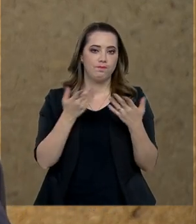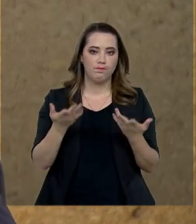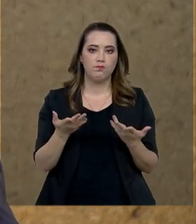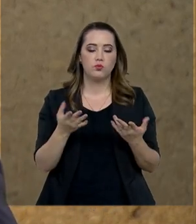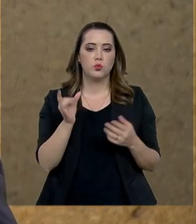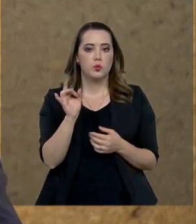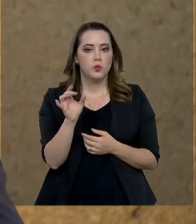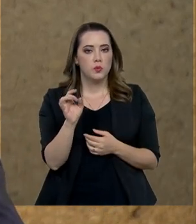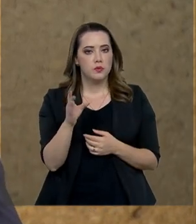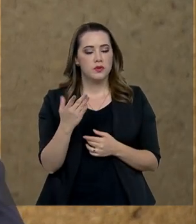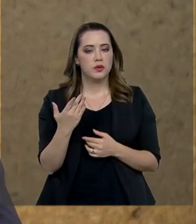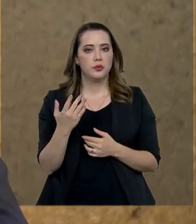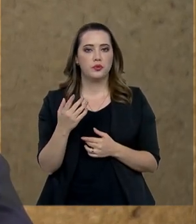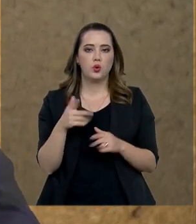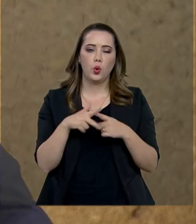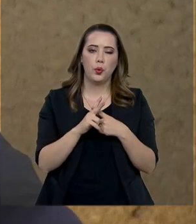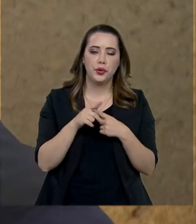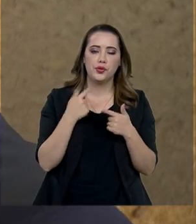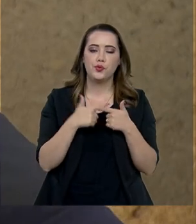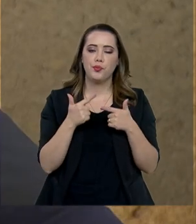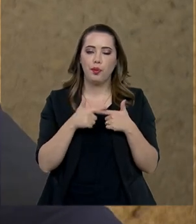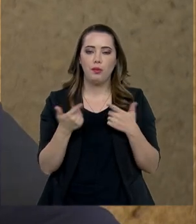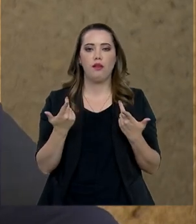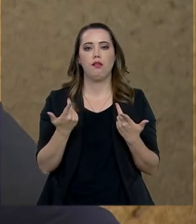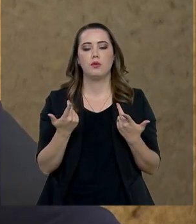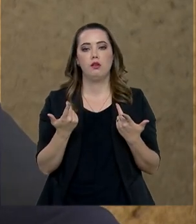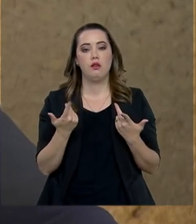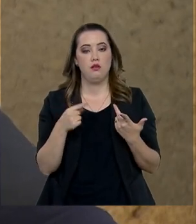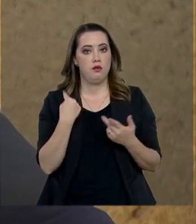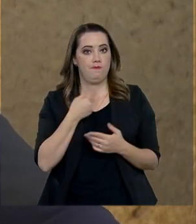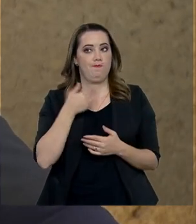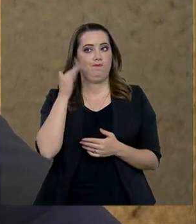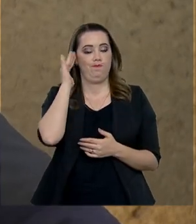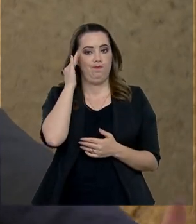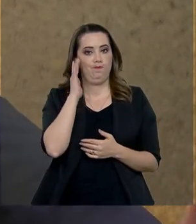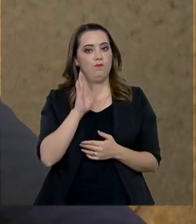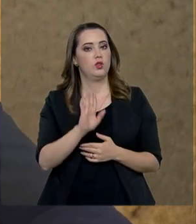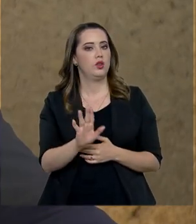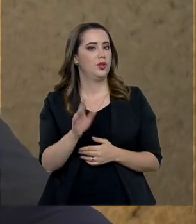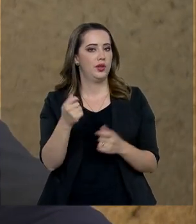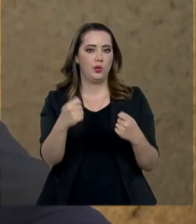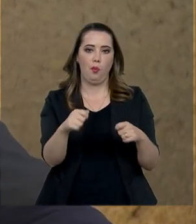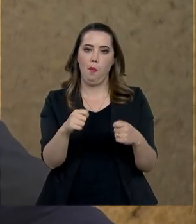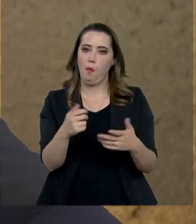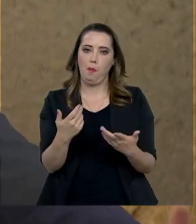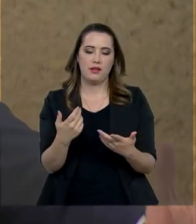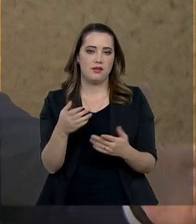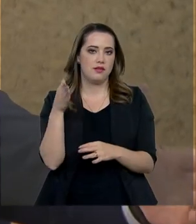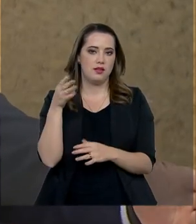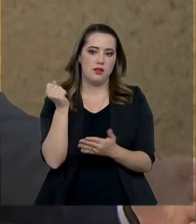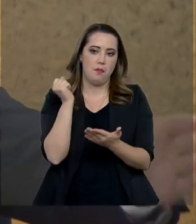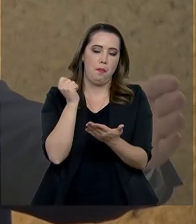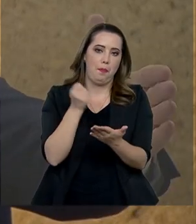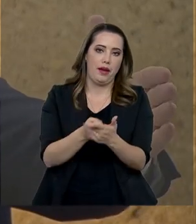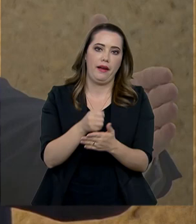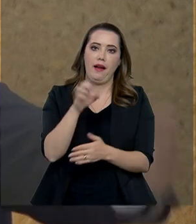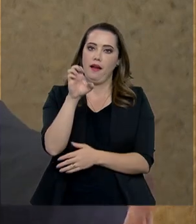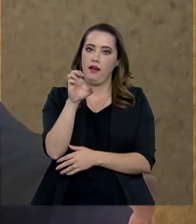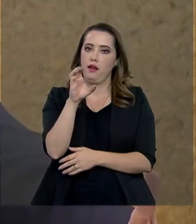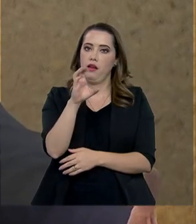corrigindo uma distorção que, no nosso entendimento, não cabe a cobrança do ERCAD em